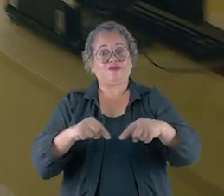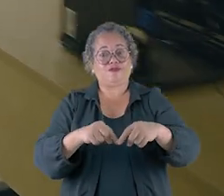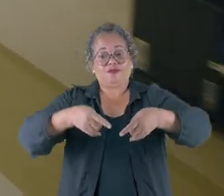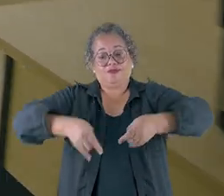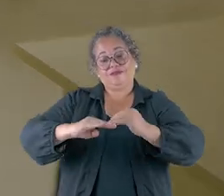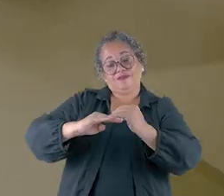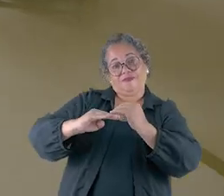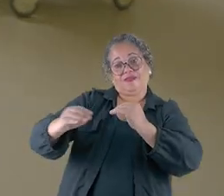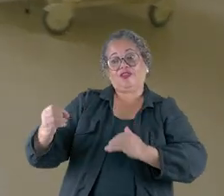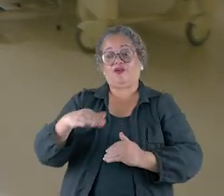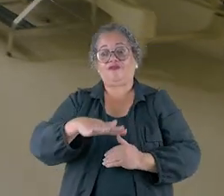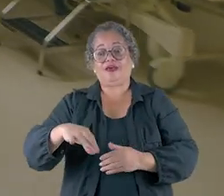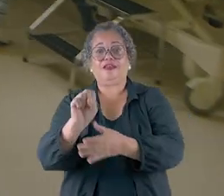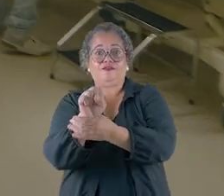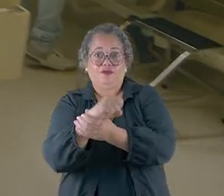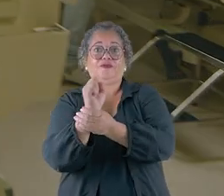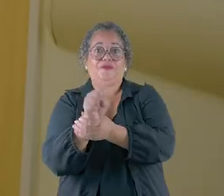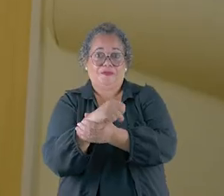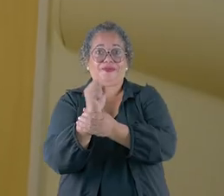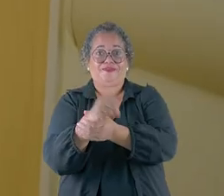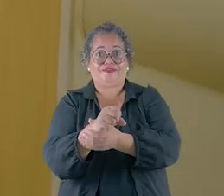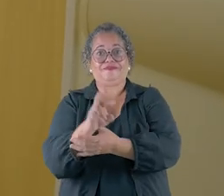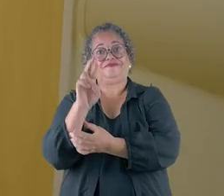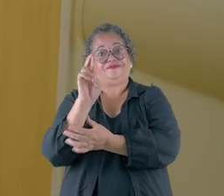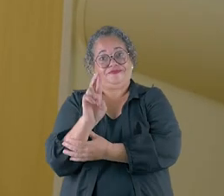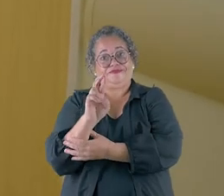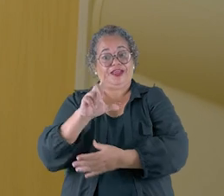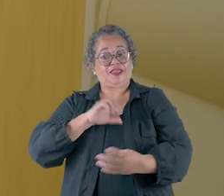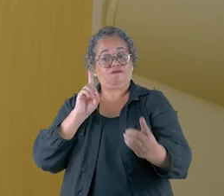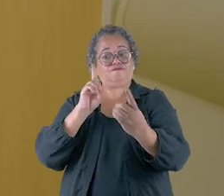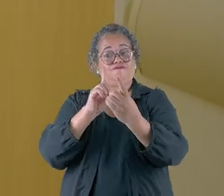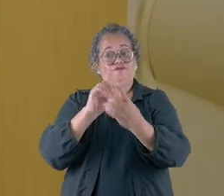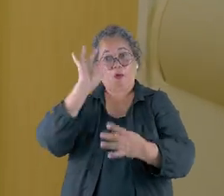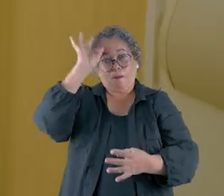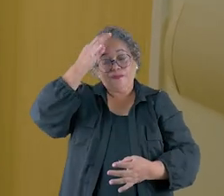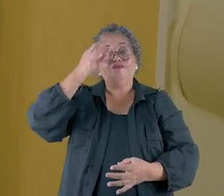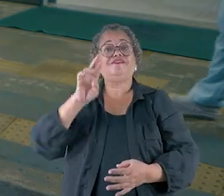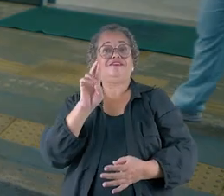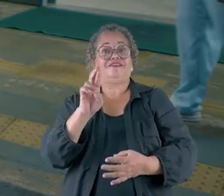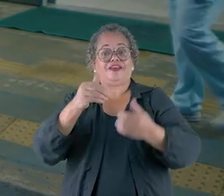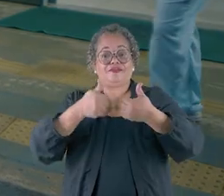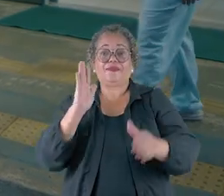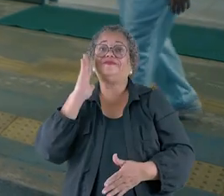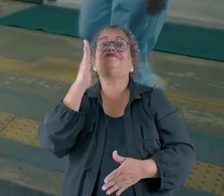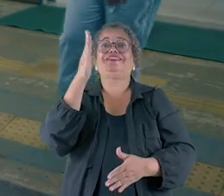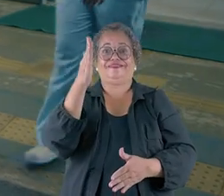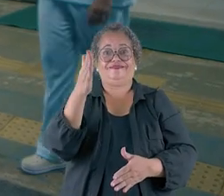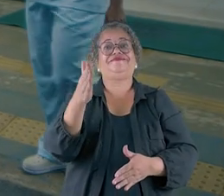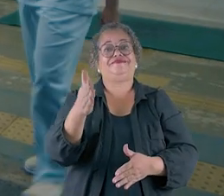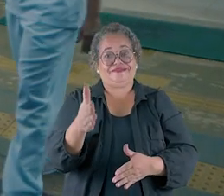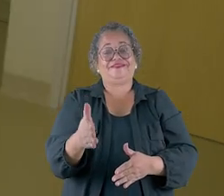estabilização e nova área de ortopedia. E as gestantes passam a ter um pronto atendimento obstétrico que funciona 24